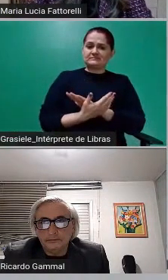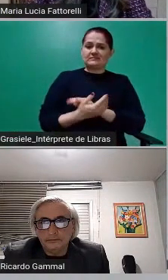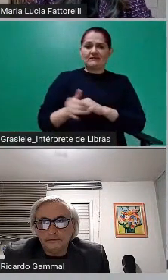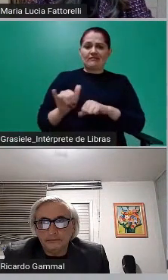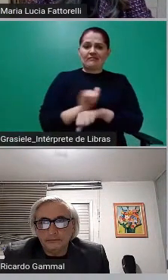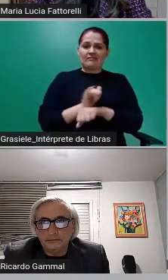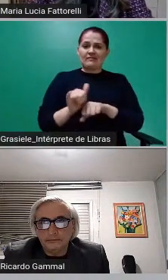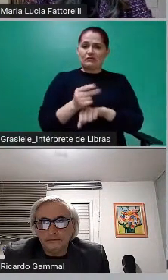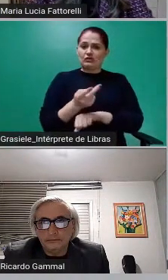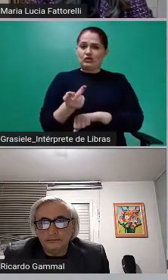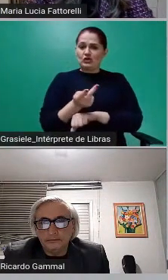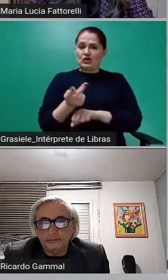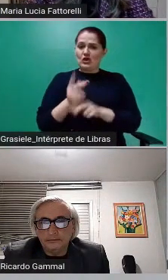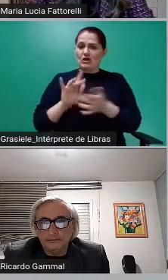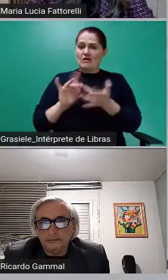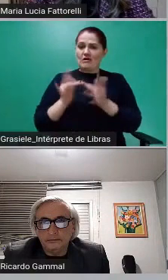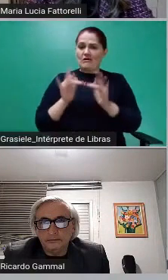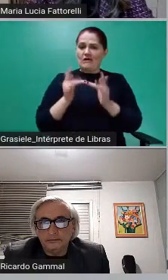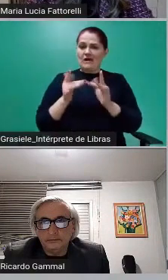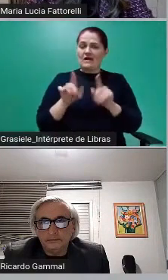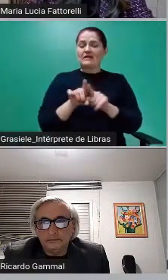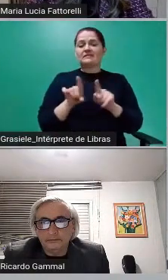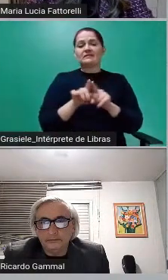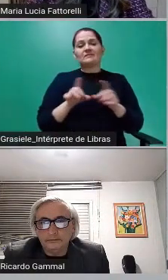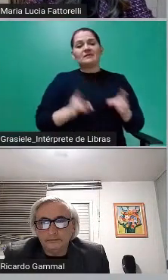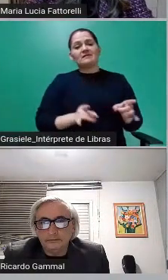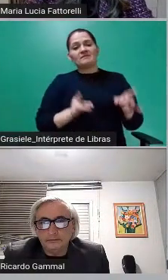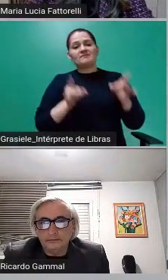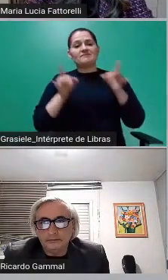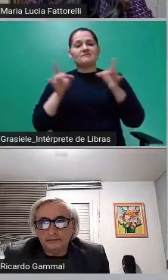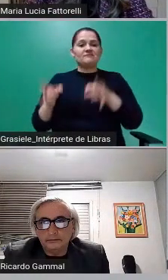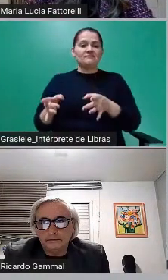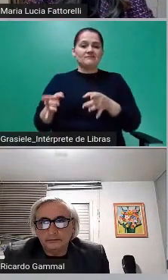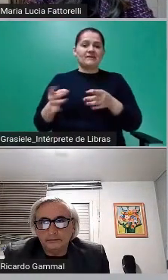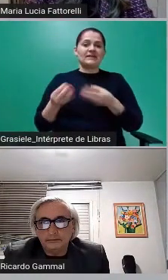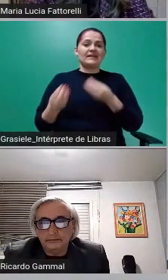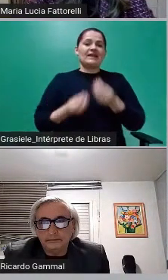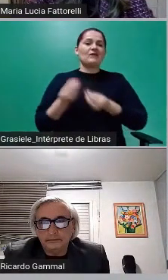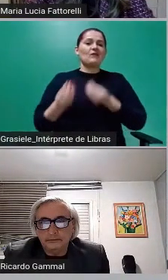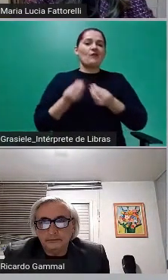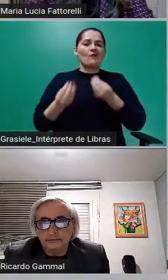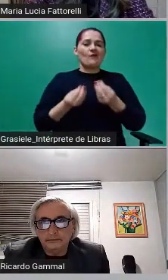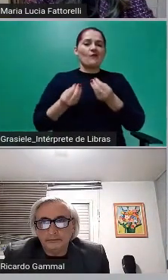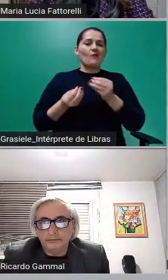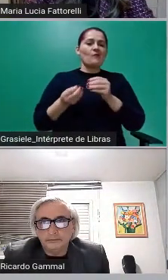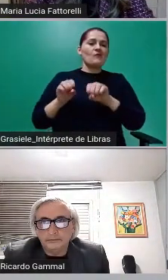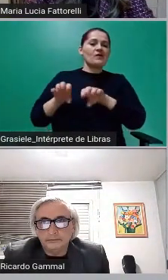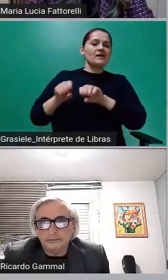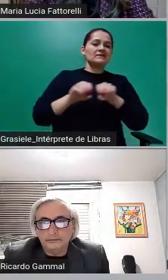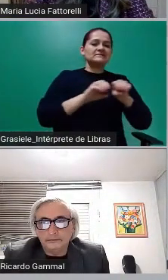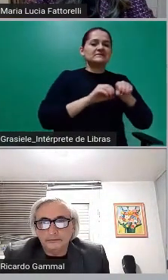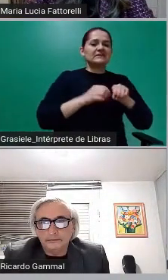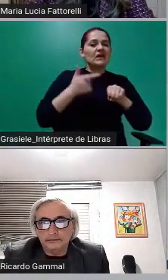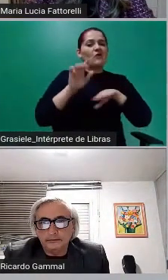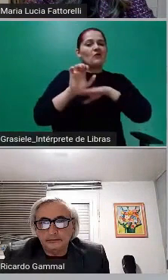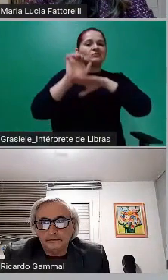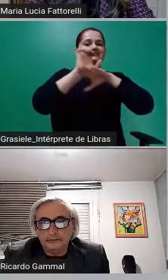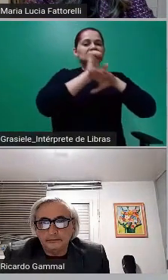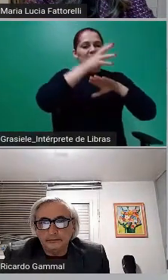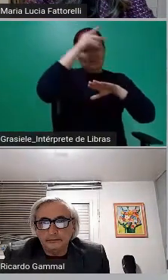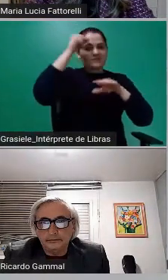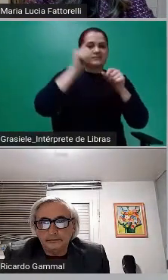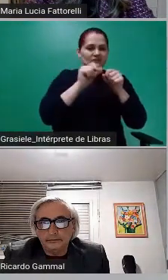eles fizeram e ainda venderam a consultoria dessa trambicagem para outros estados e municípios.